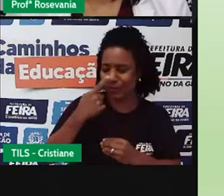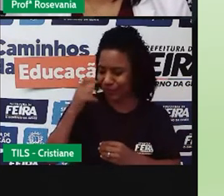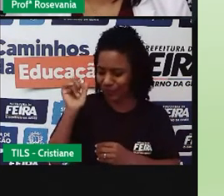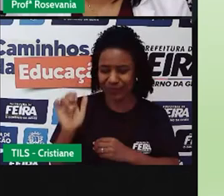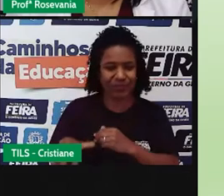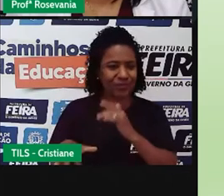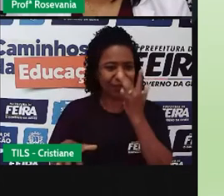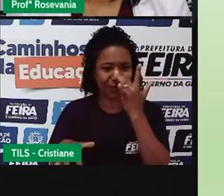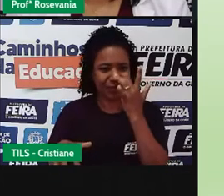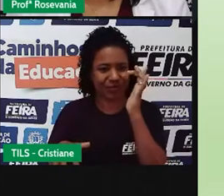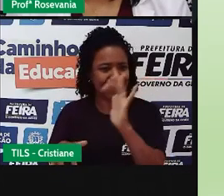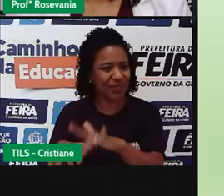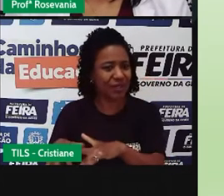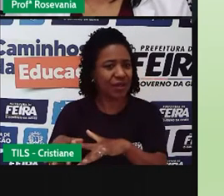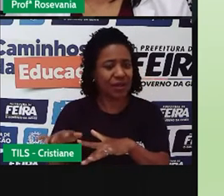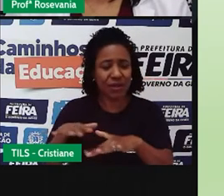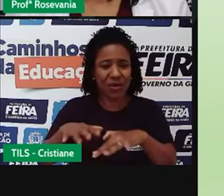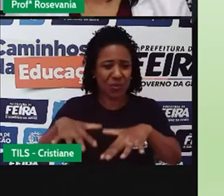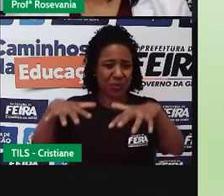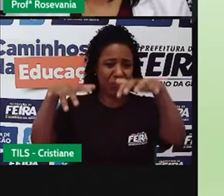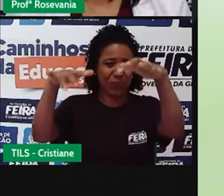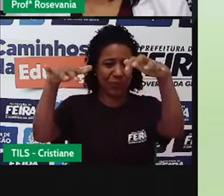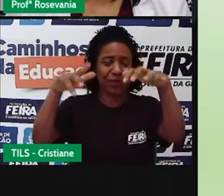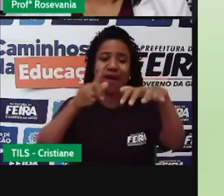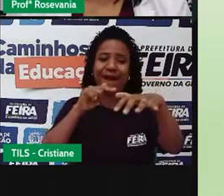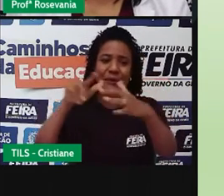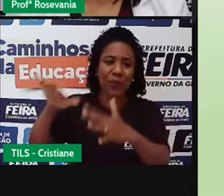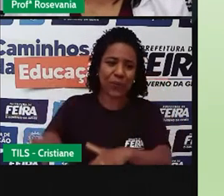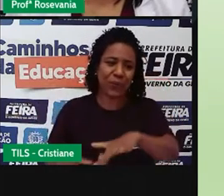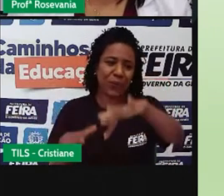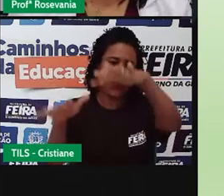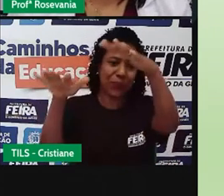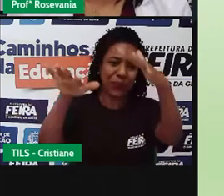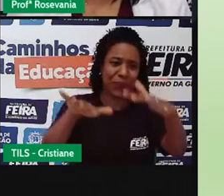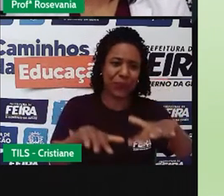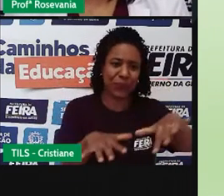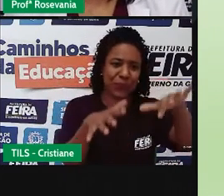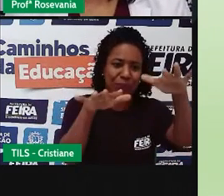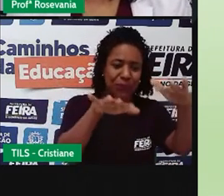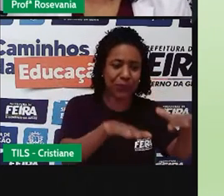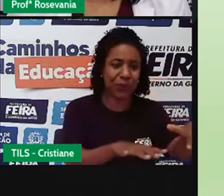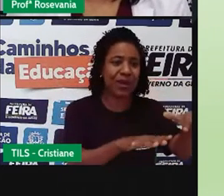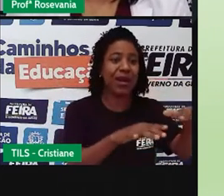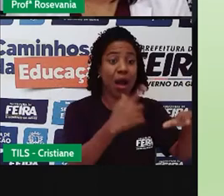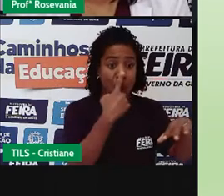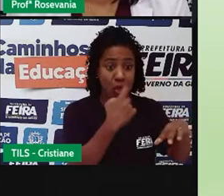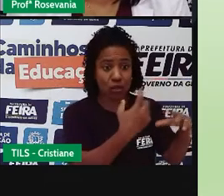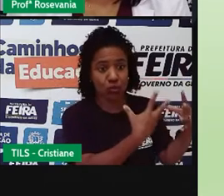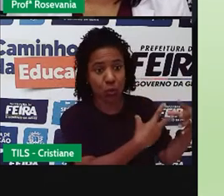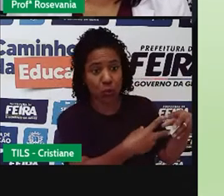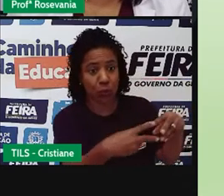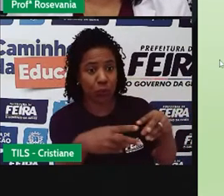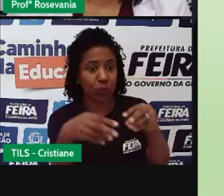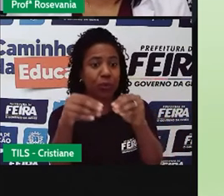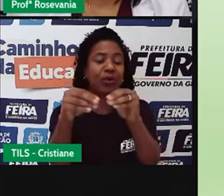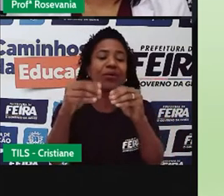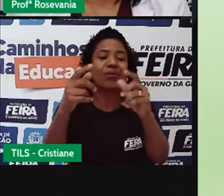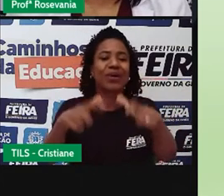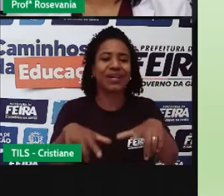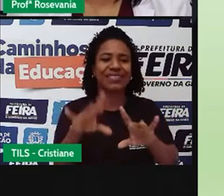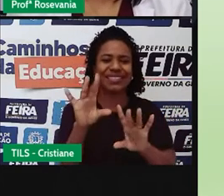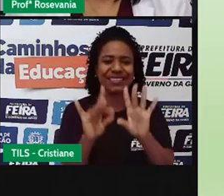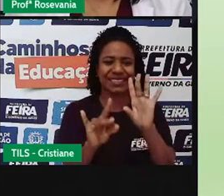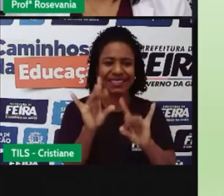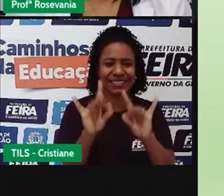marés, acaba levando para os mangues, né, as áreas de mangue. E aí, as áreas de